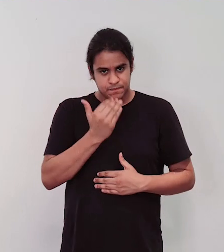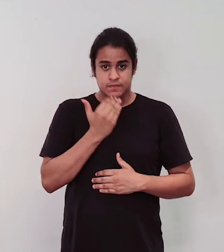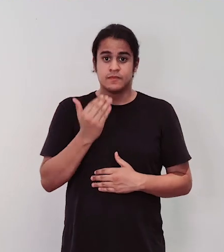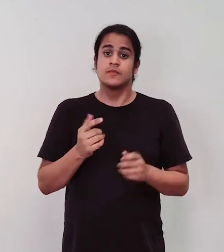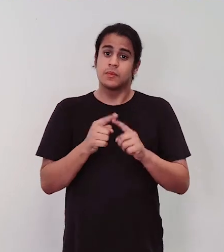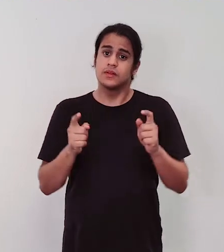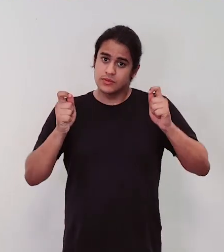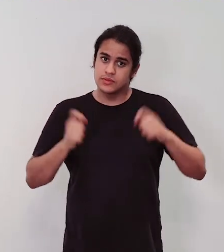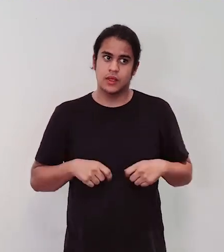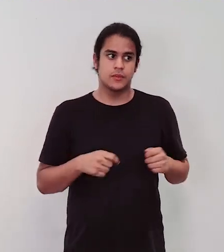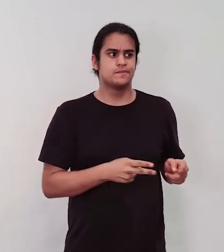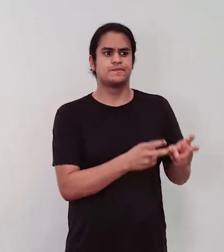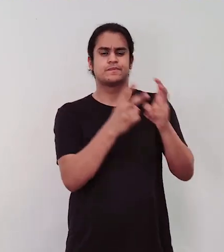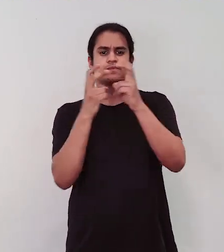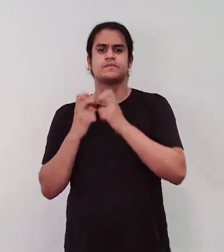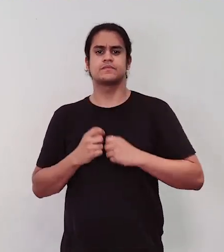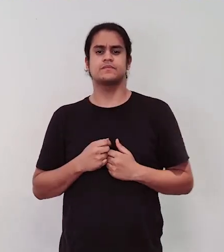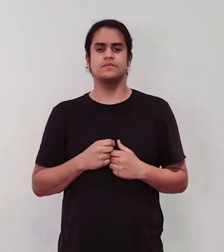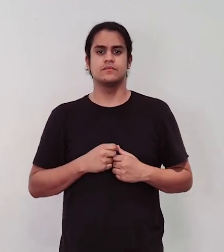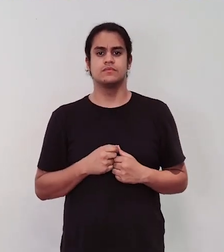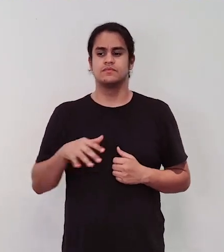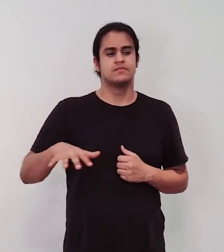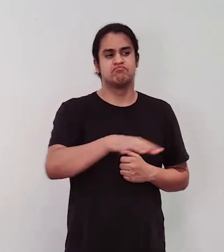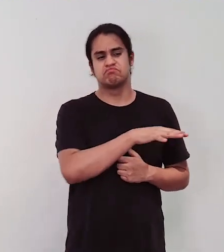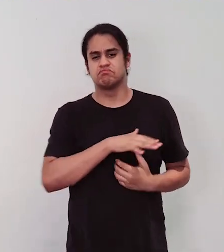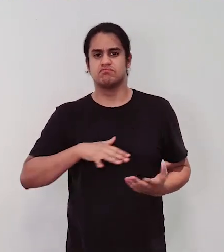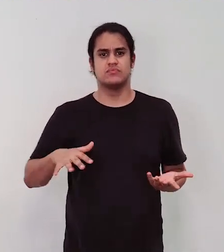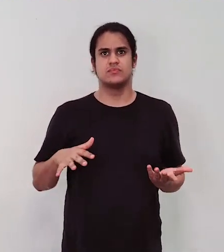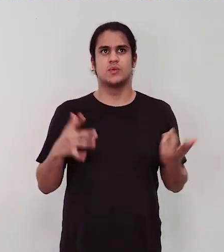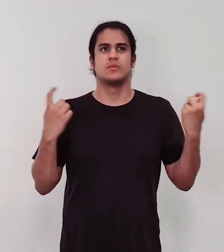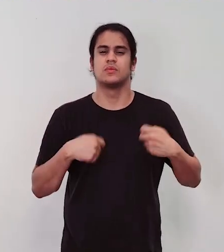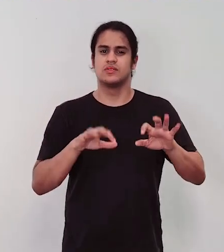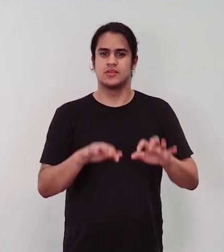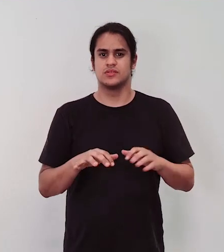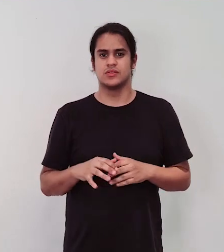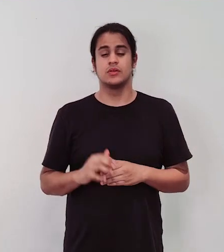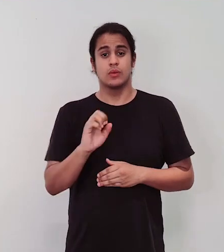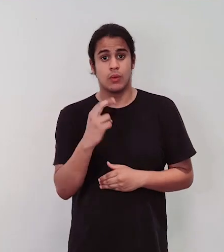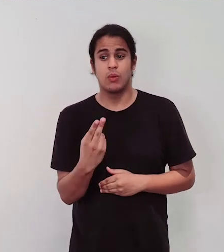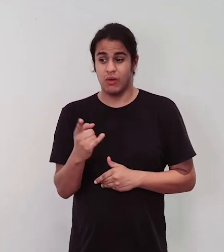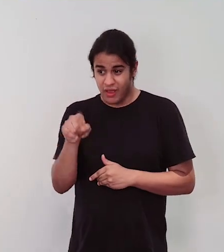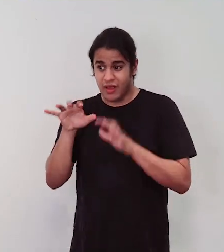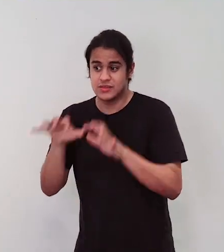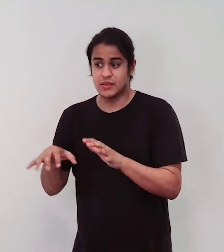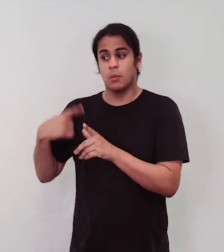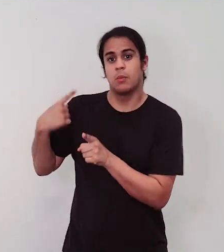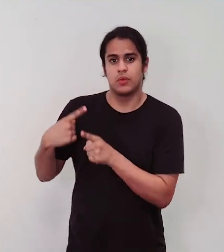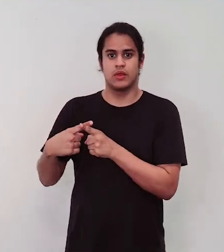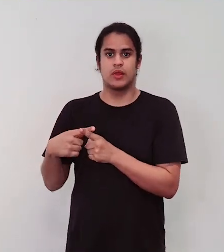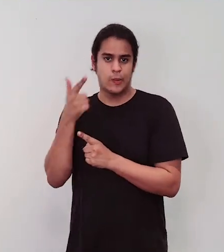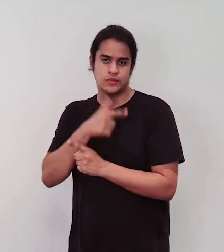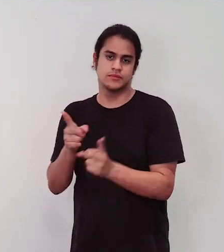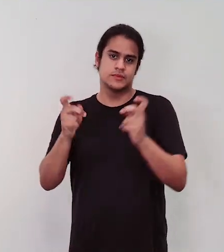perceber que aquilo não precisa ou ser daquela forma, ou é daquela forma por algum motivo. Essa foi a primeira